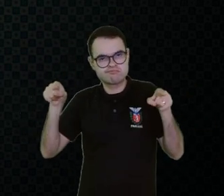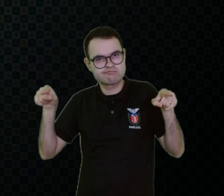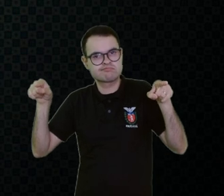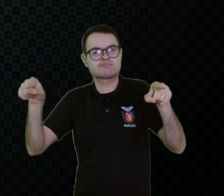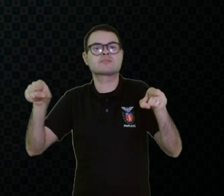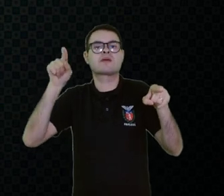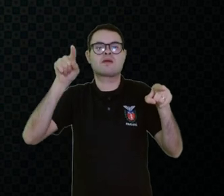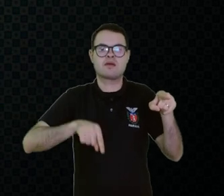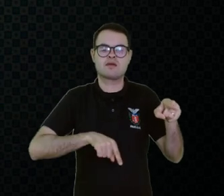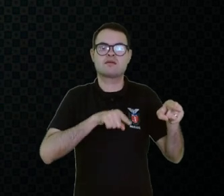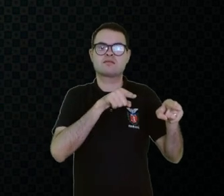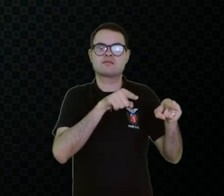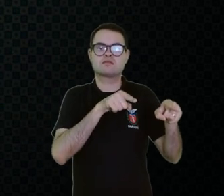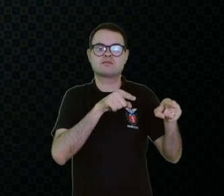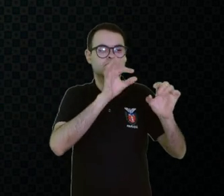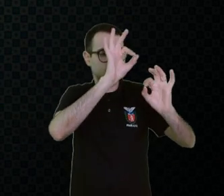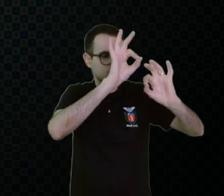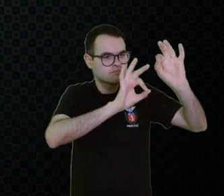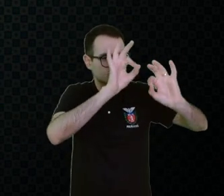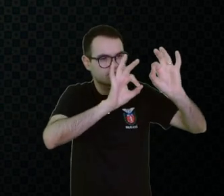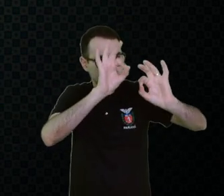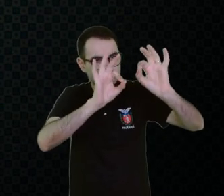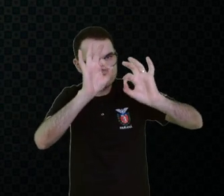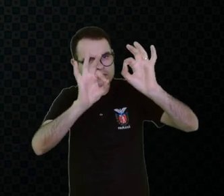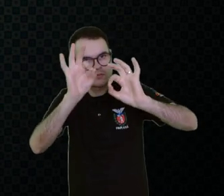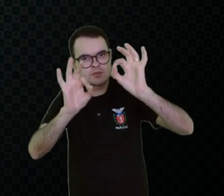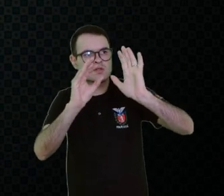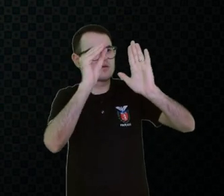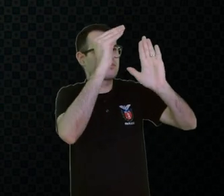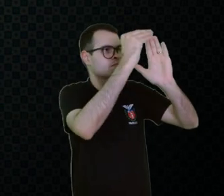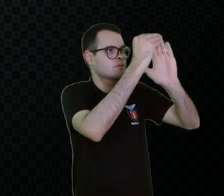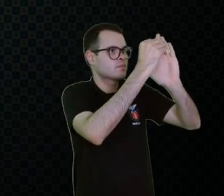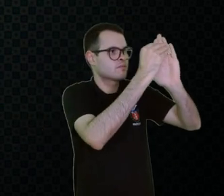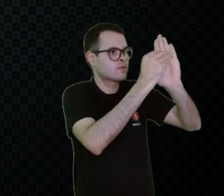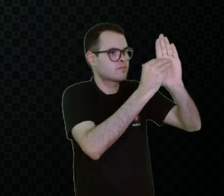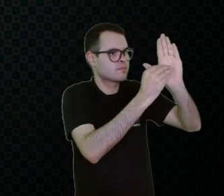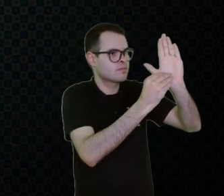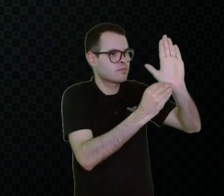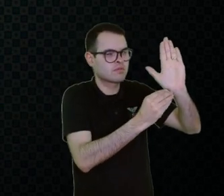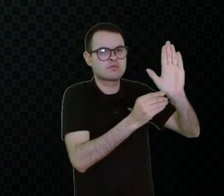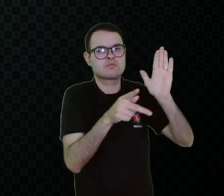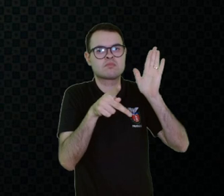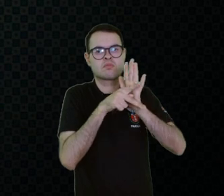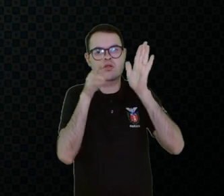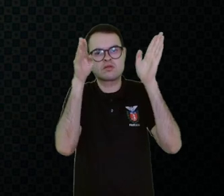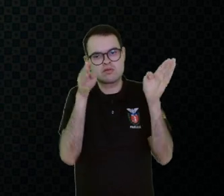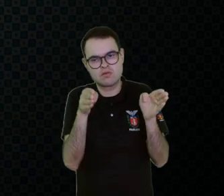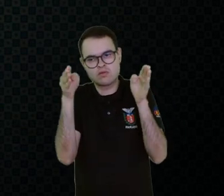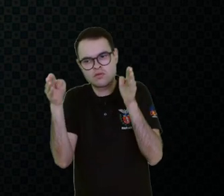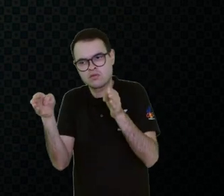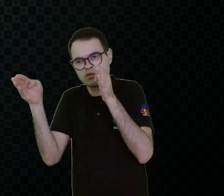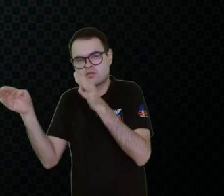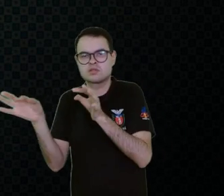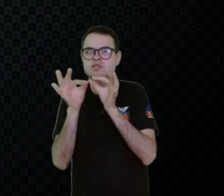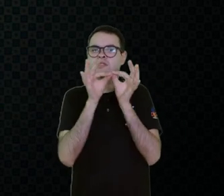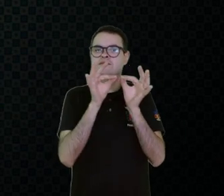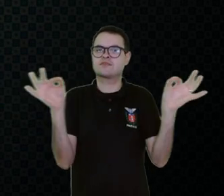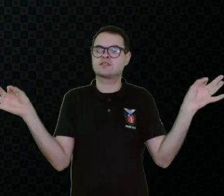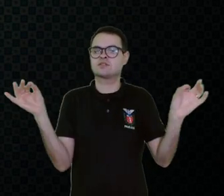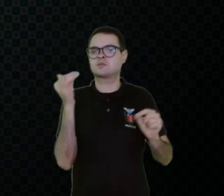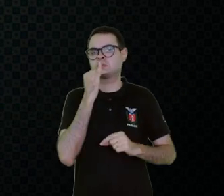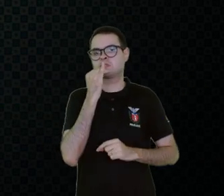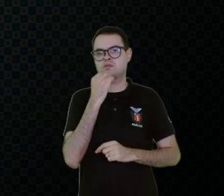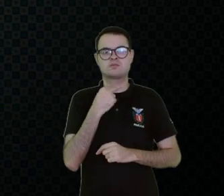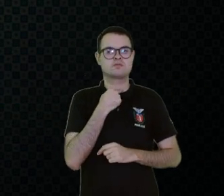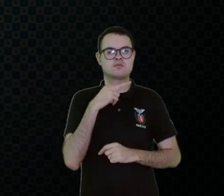montada ou colocada os símbolos numa ordem das frases. Porque eu não vou, por exemplo,